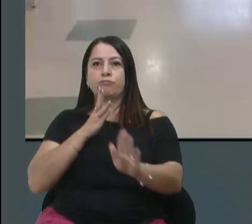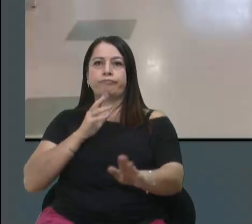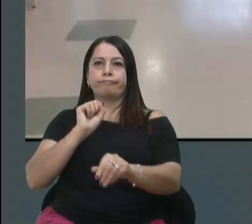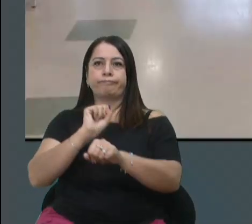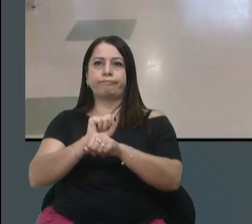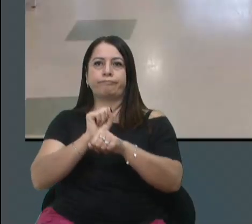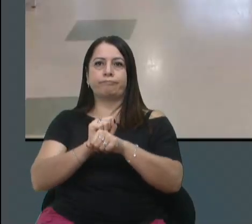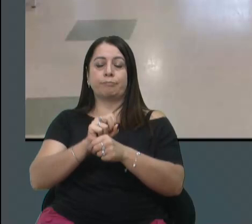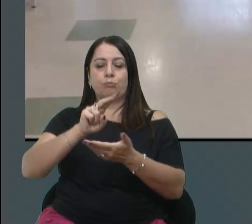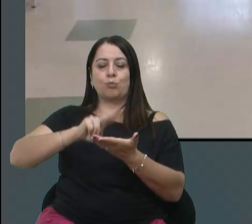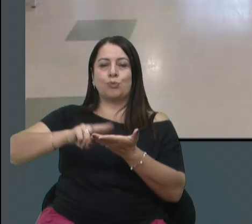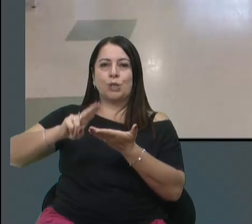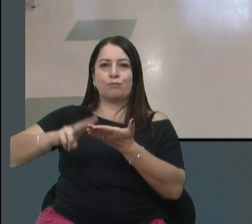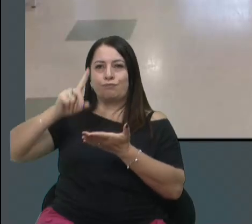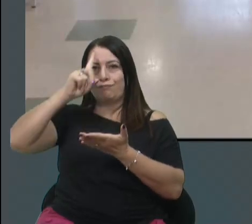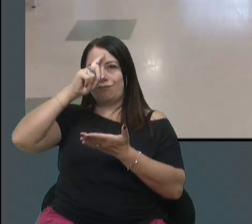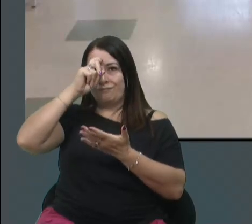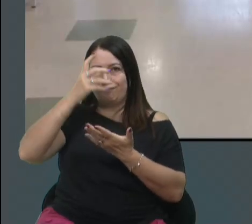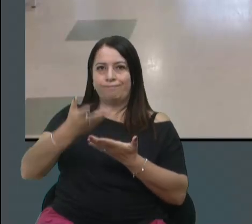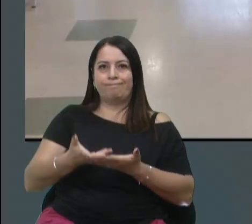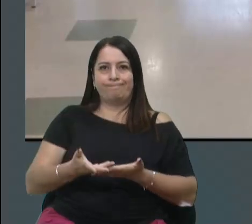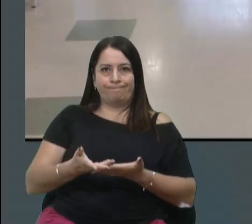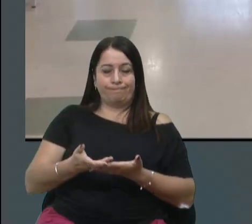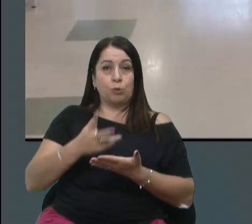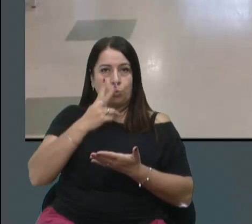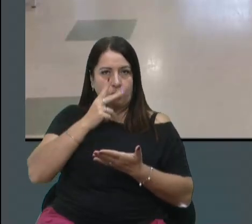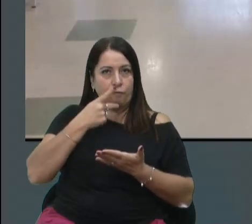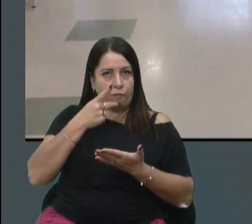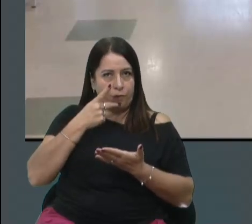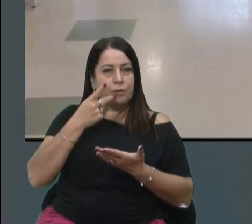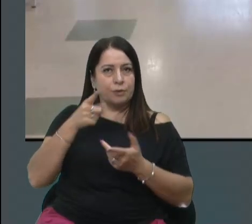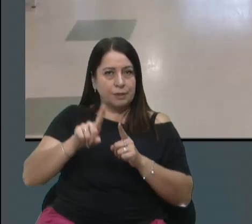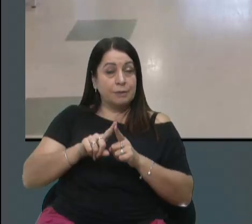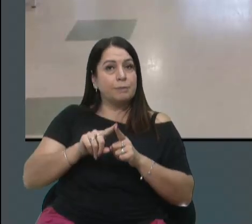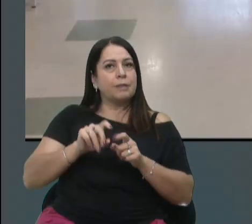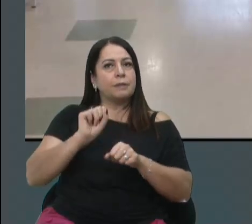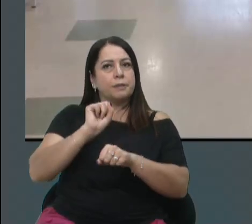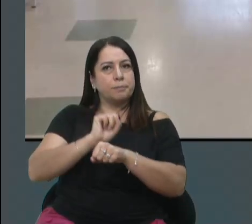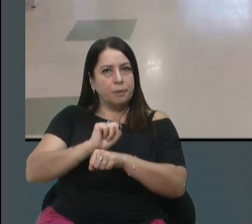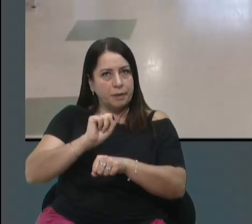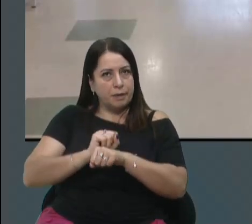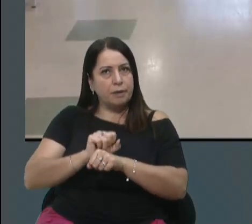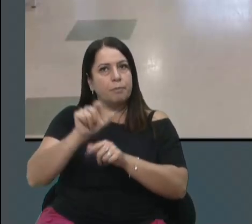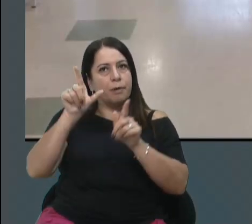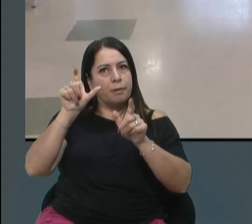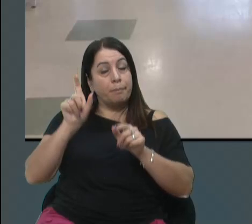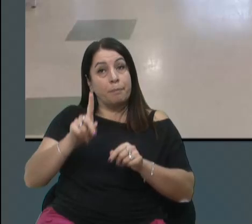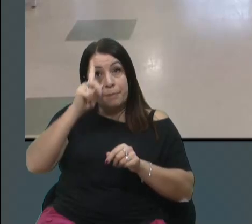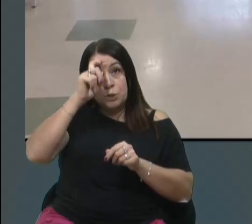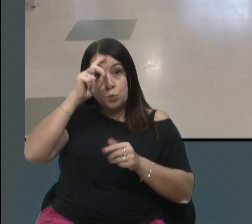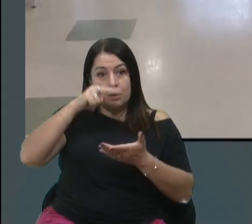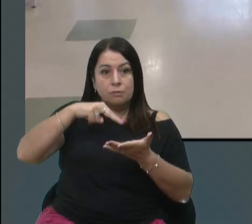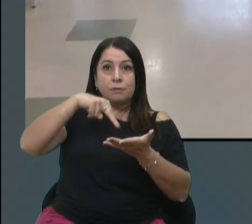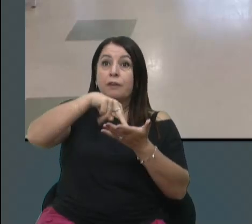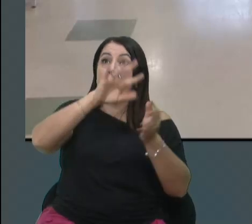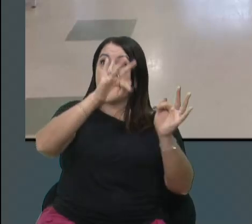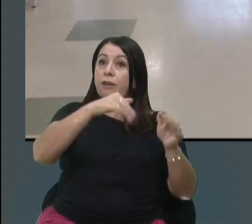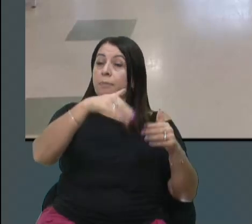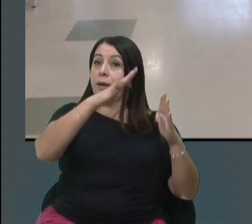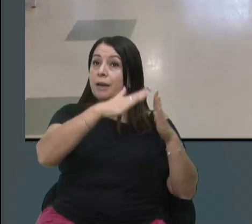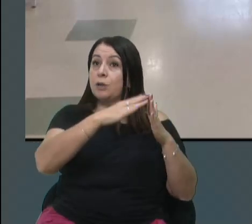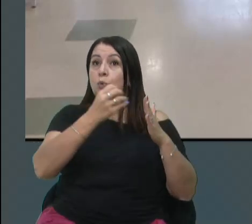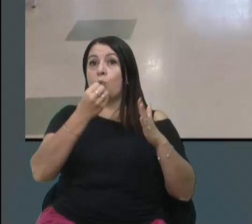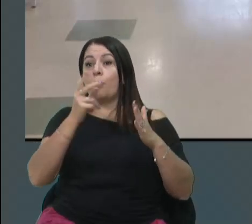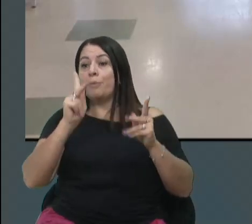por um leito hospitalar. Como diz o velho ditado, temos que esperar alguém no hospital dar alta ou alguém